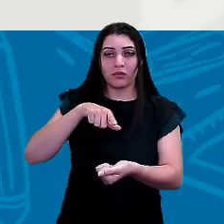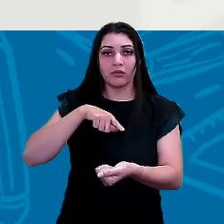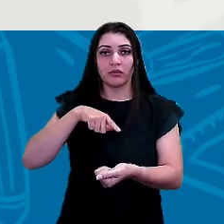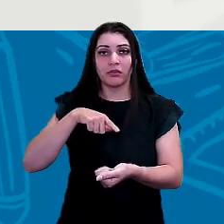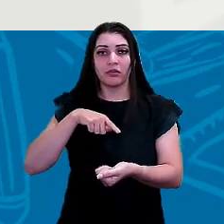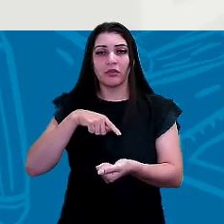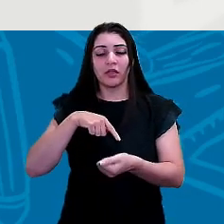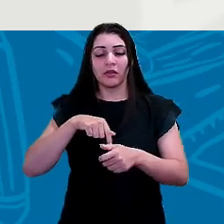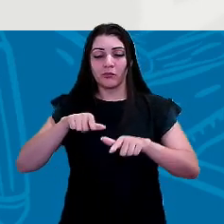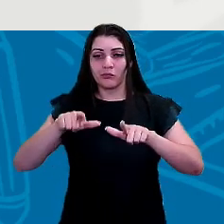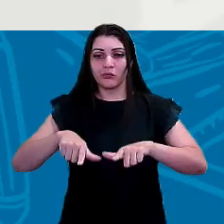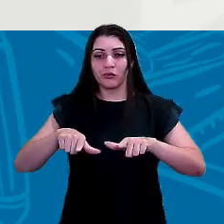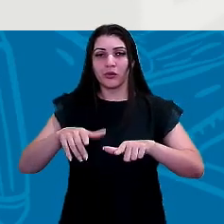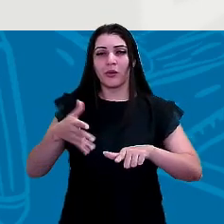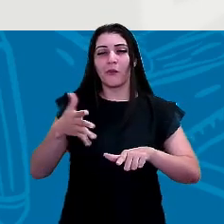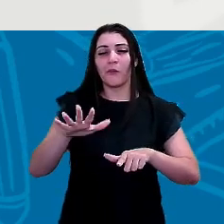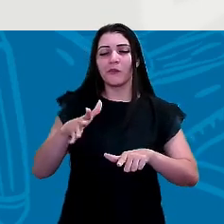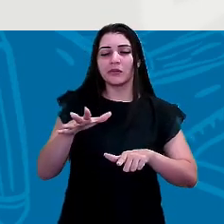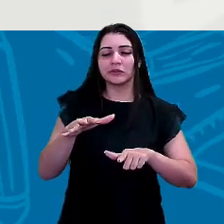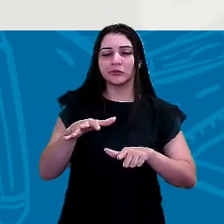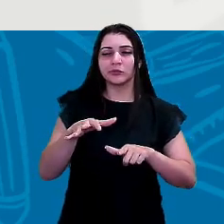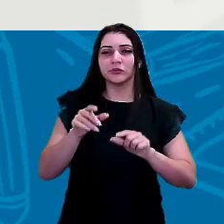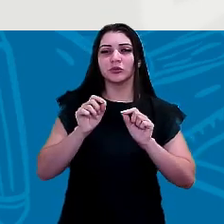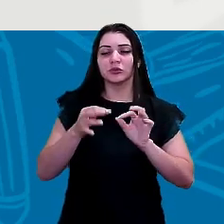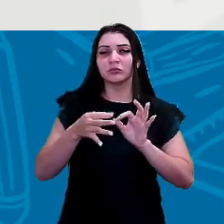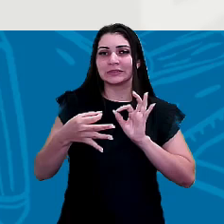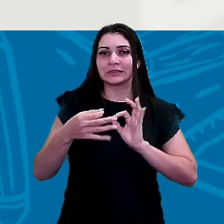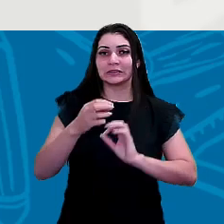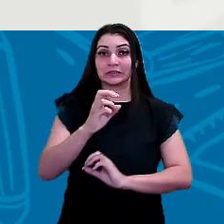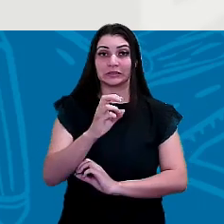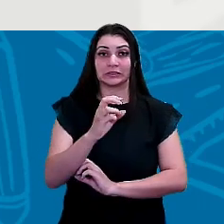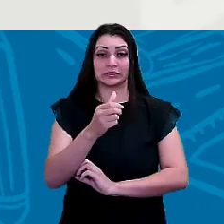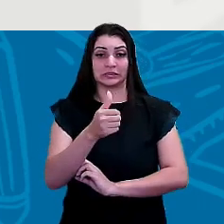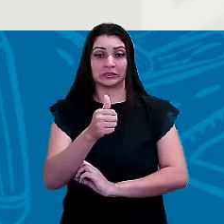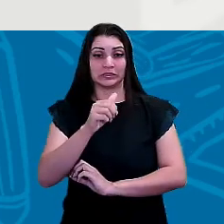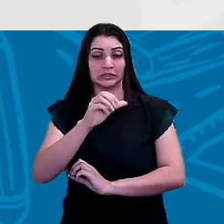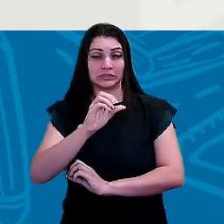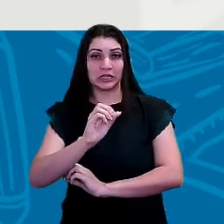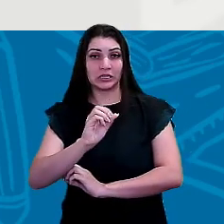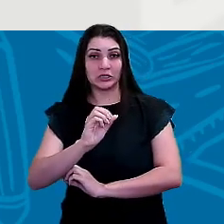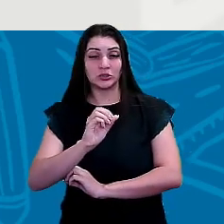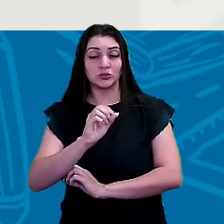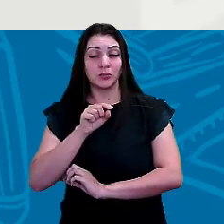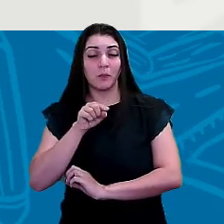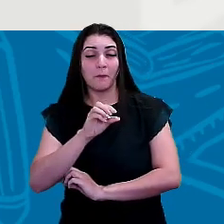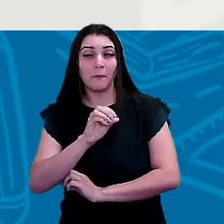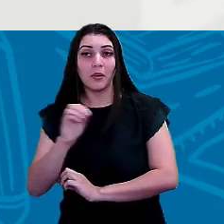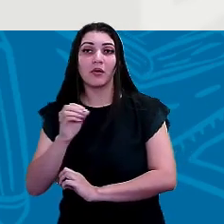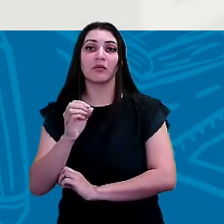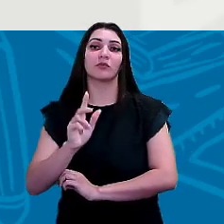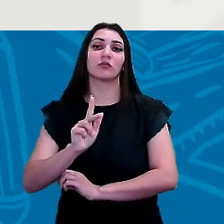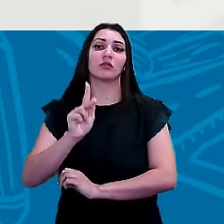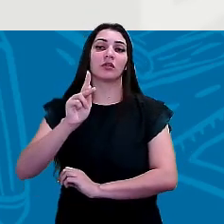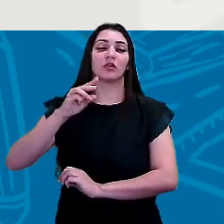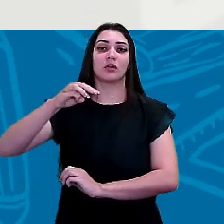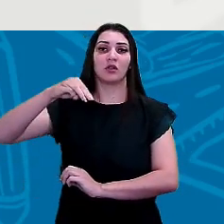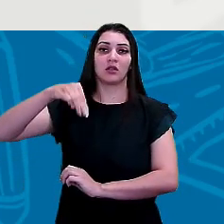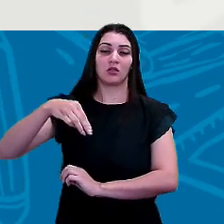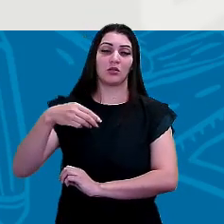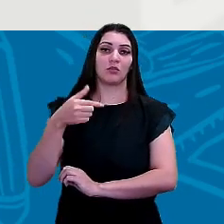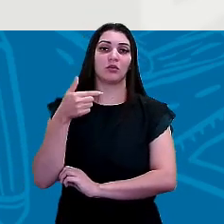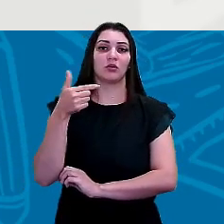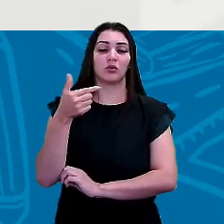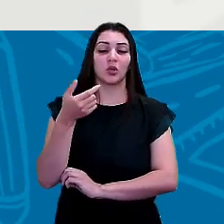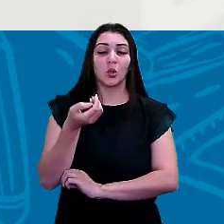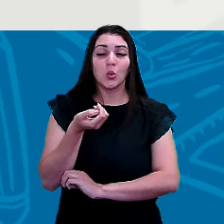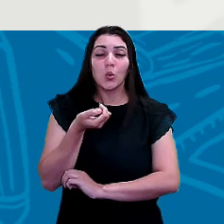extensão territorial de aproximadamente 510 milhões de quilômetros quadrados, dos quais 70